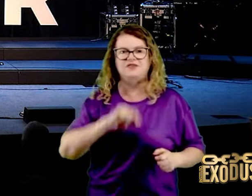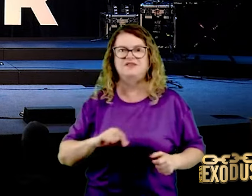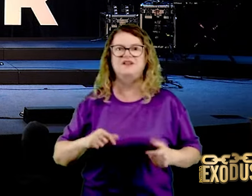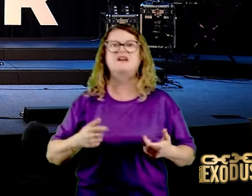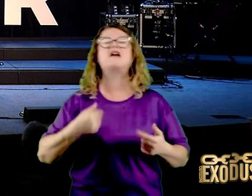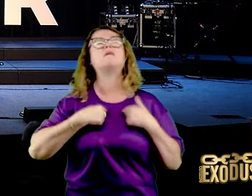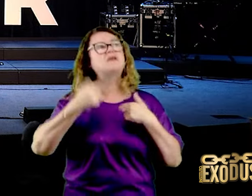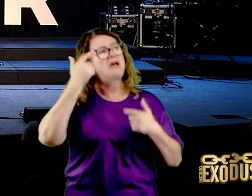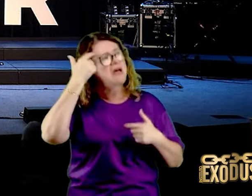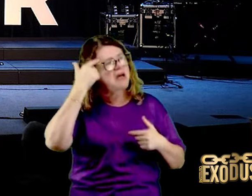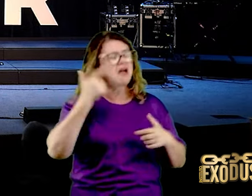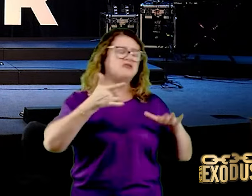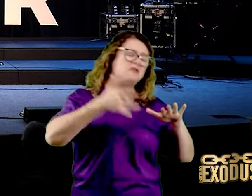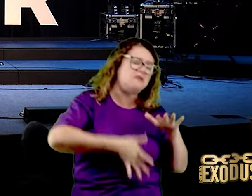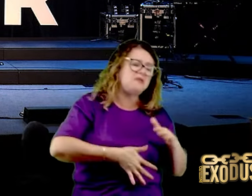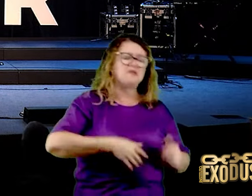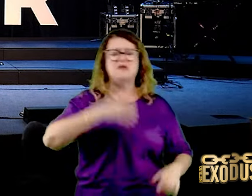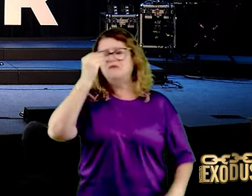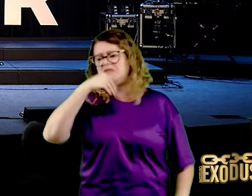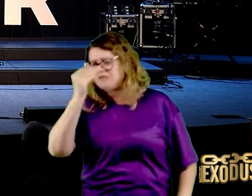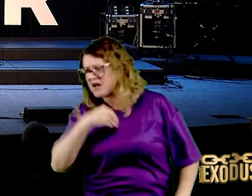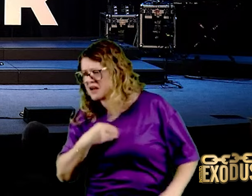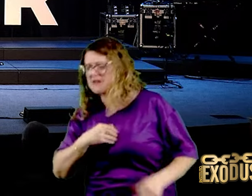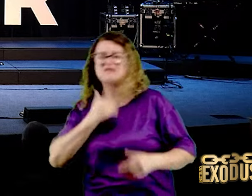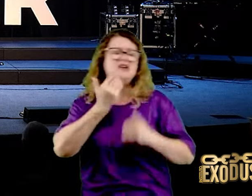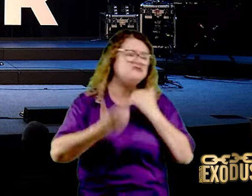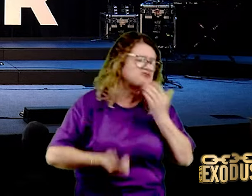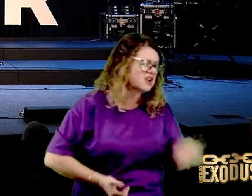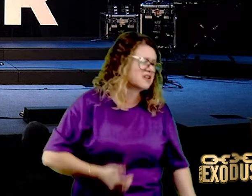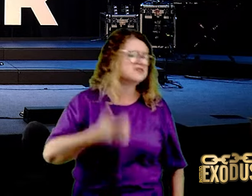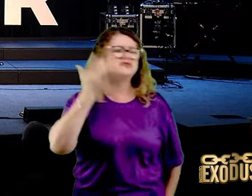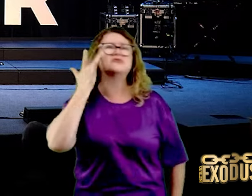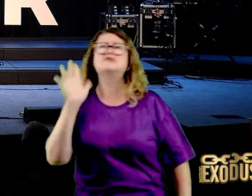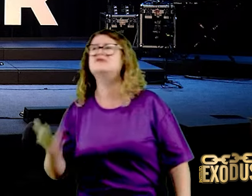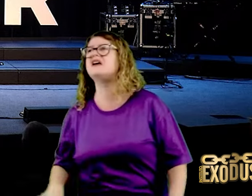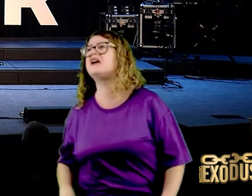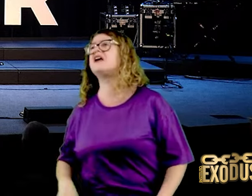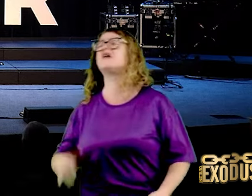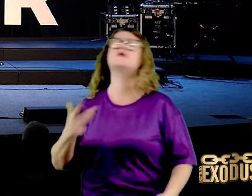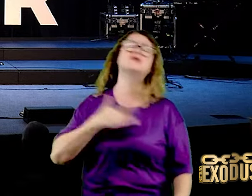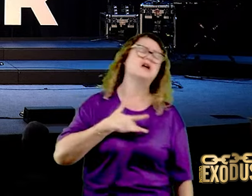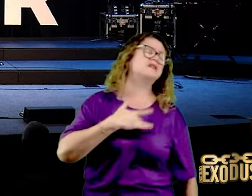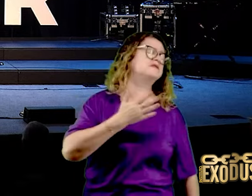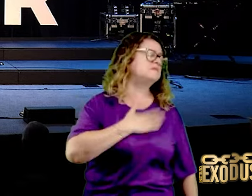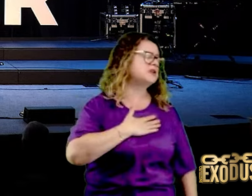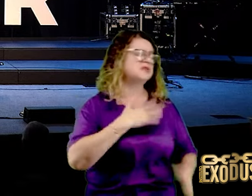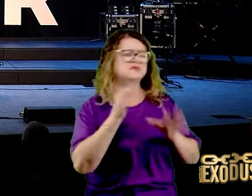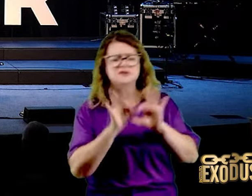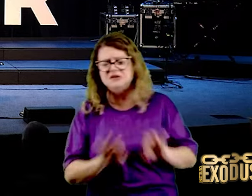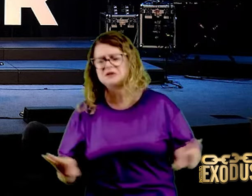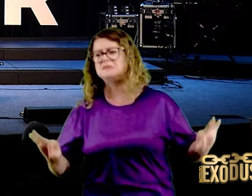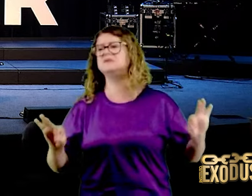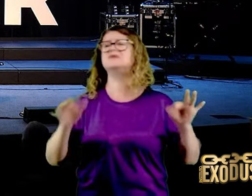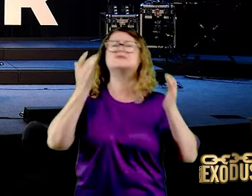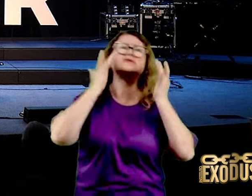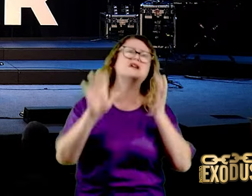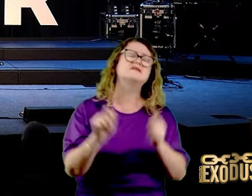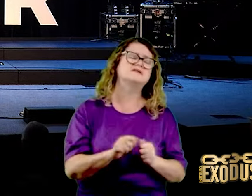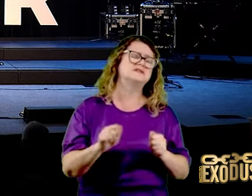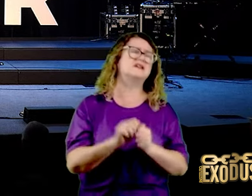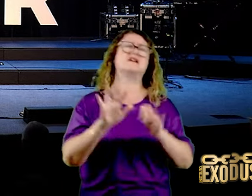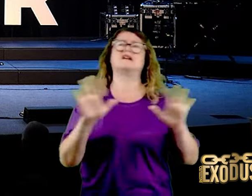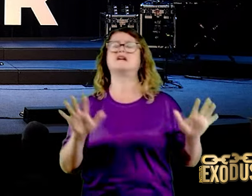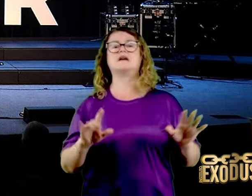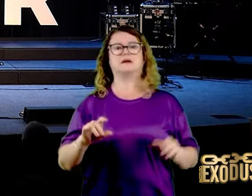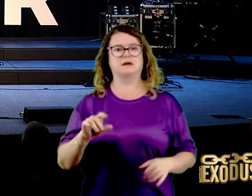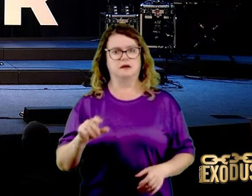Olha como é que eu sou fraco. Olha como é que eu não consigo. Olha como é que eu sou dodói. Olha como é que eu sou simples. Olha como é que eu não sei fazer. Ele